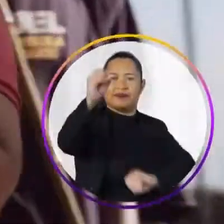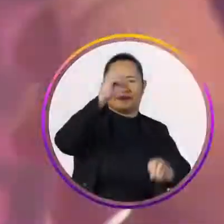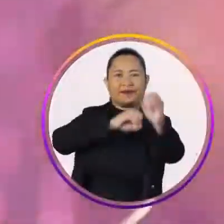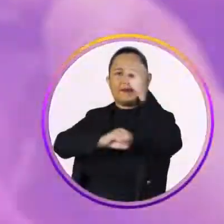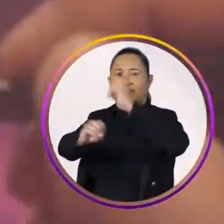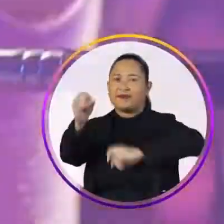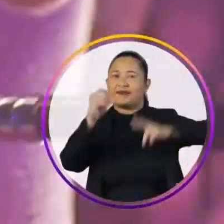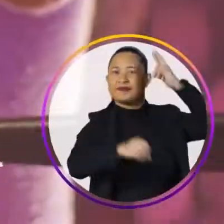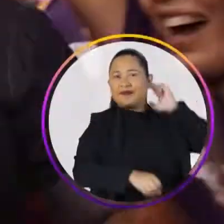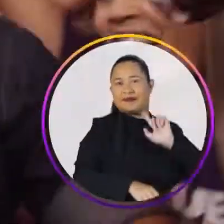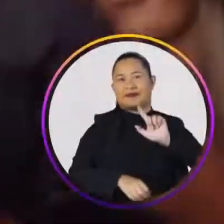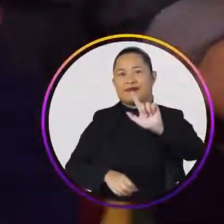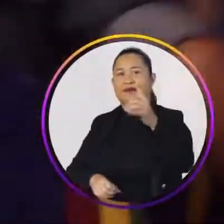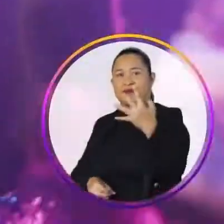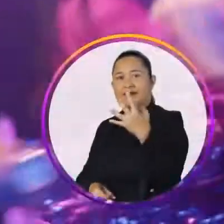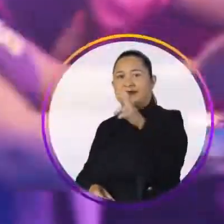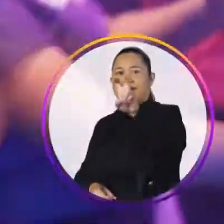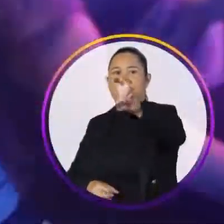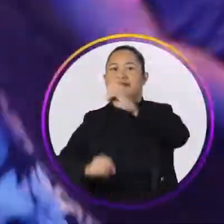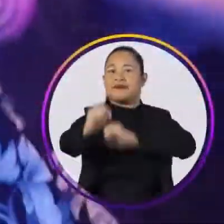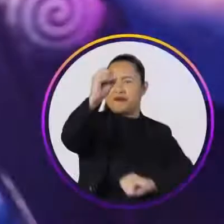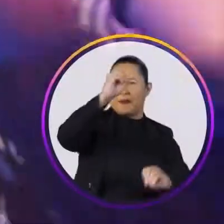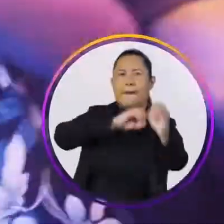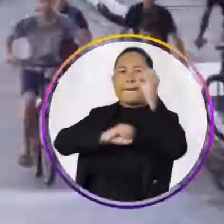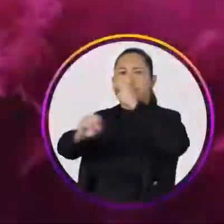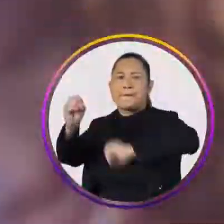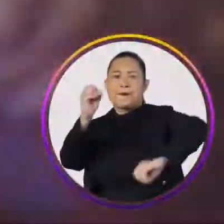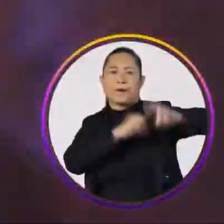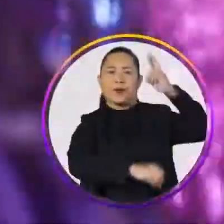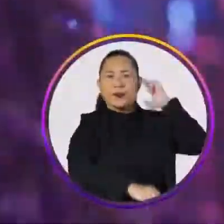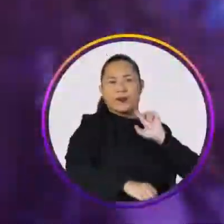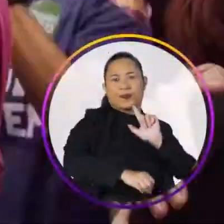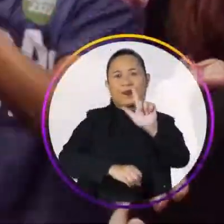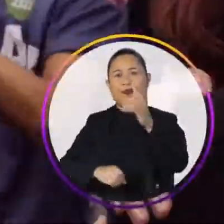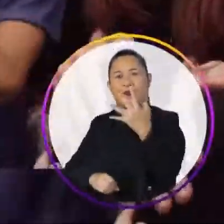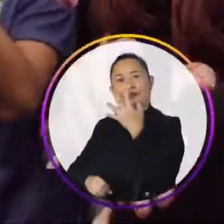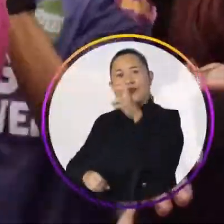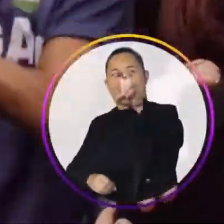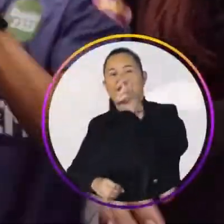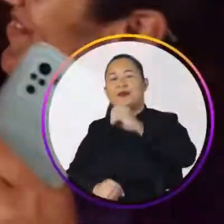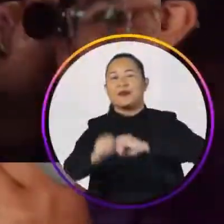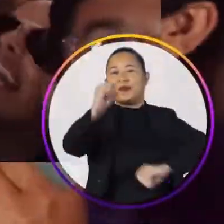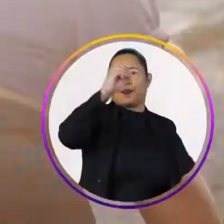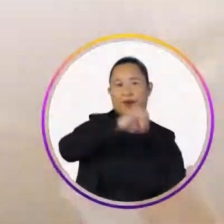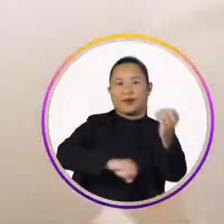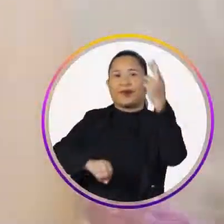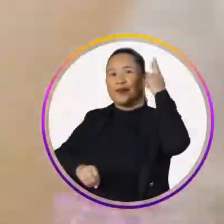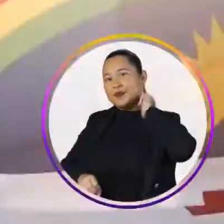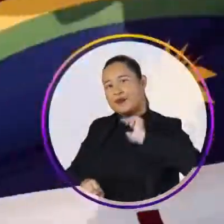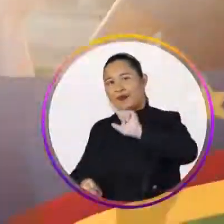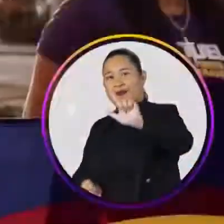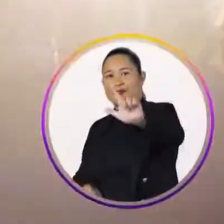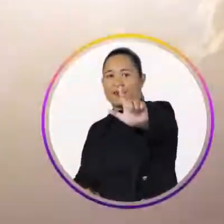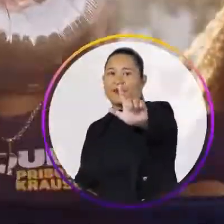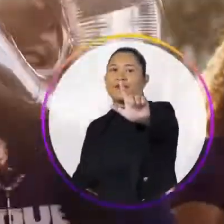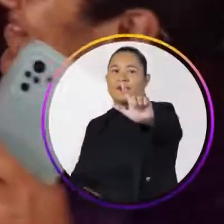Raquel! 45, oh, é Raquel! 45, oh,